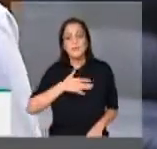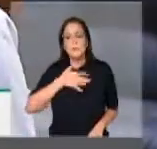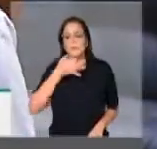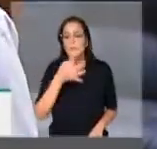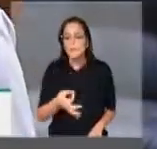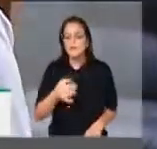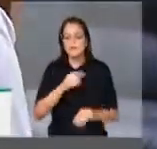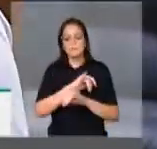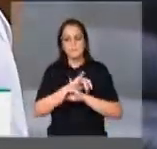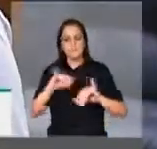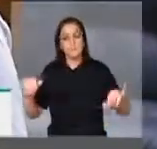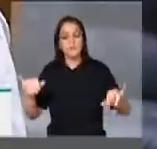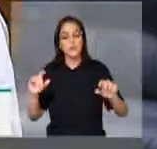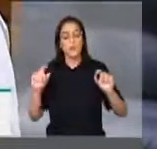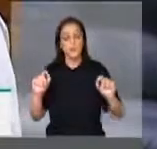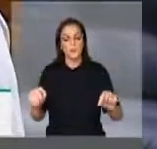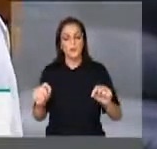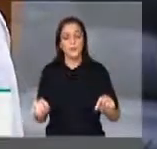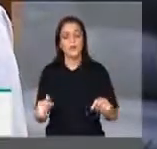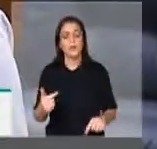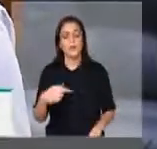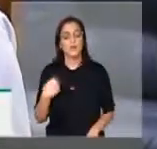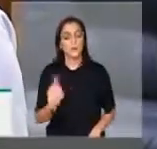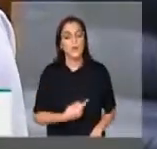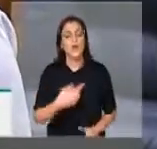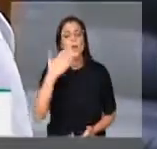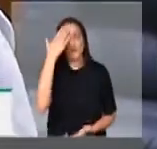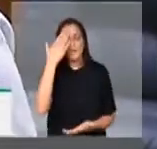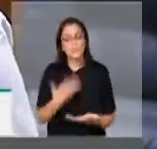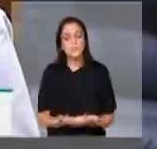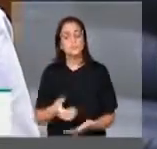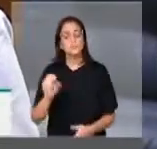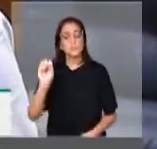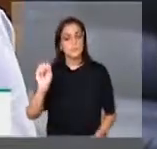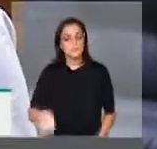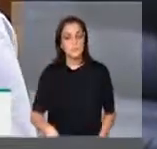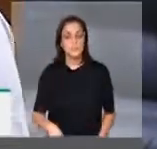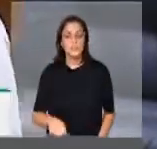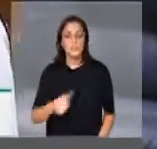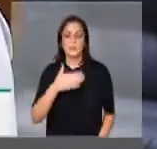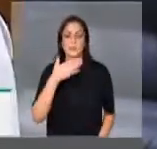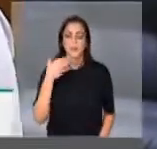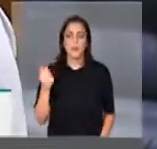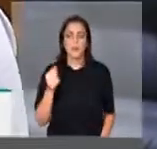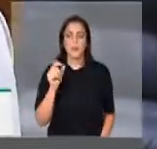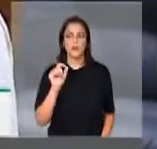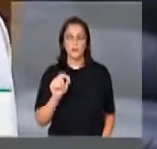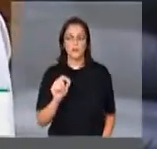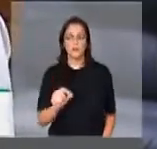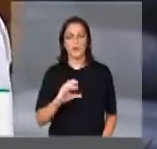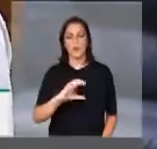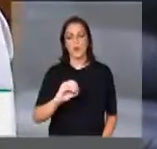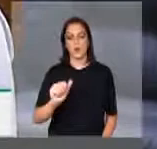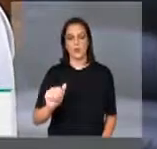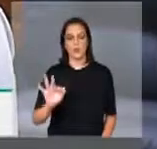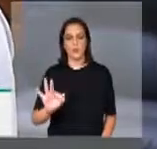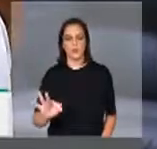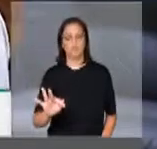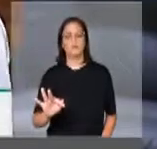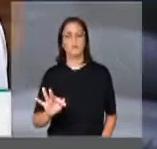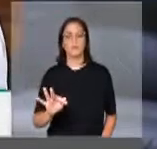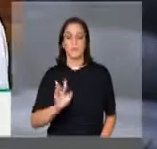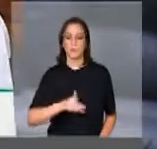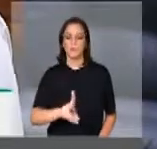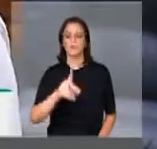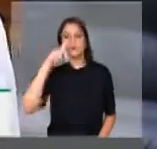posição no sentido de que acreditamos que o melhor seria justamente que o COAF permanecesse com